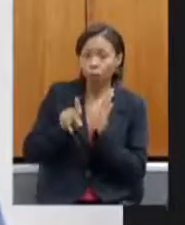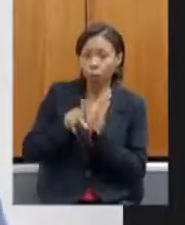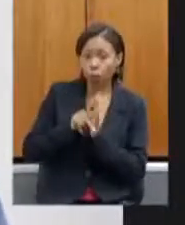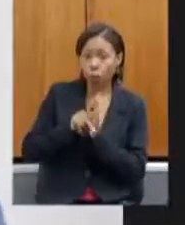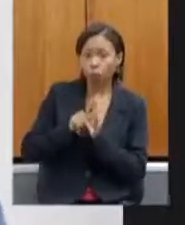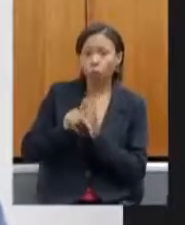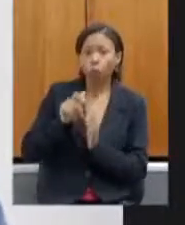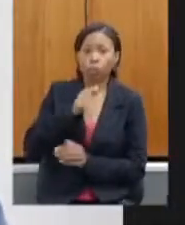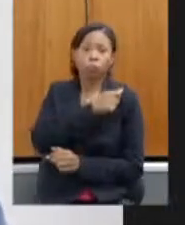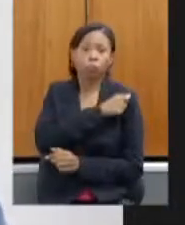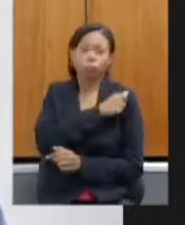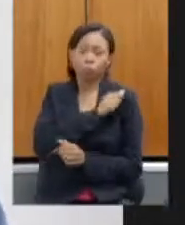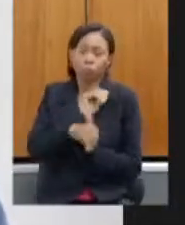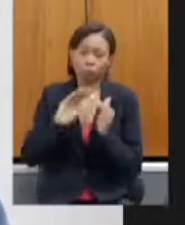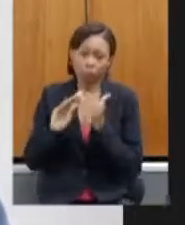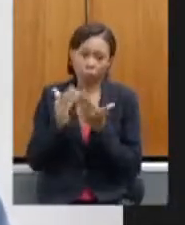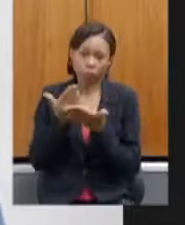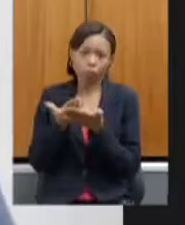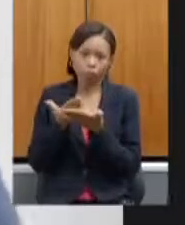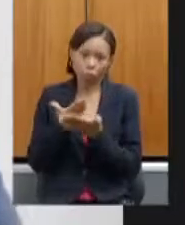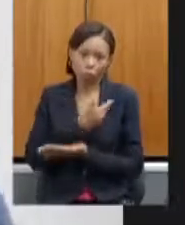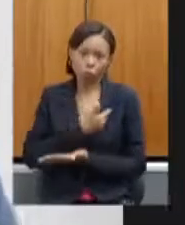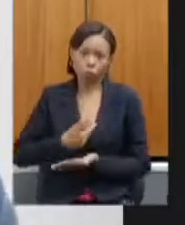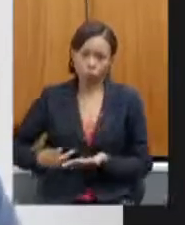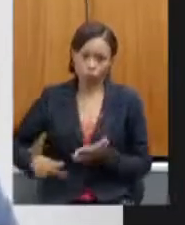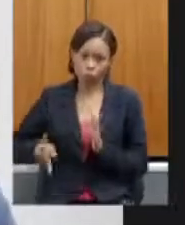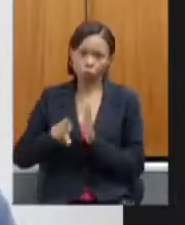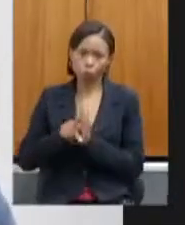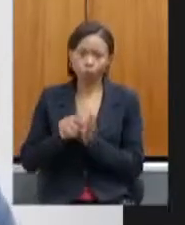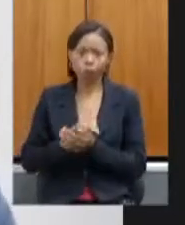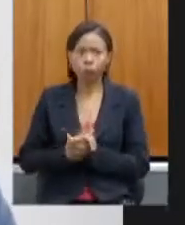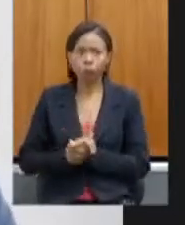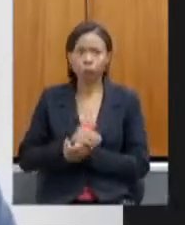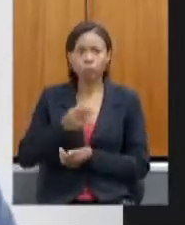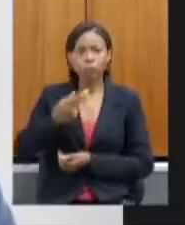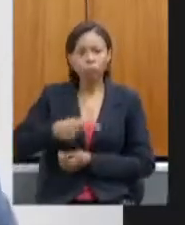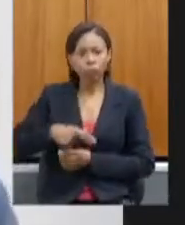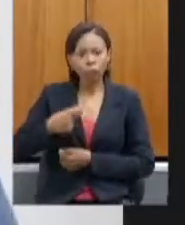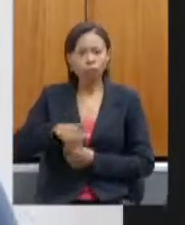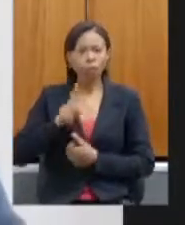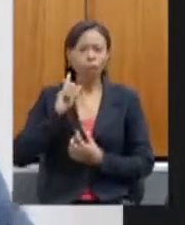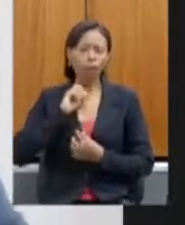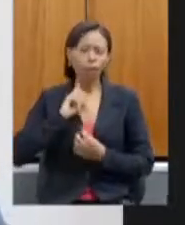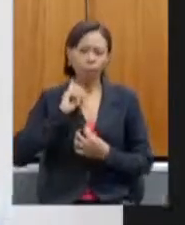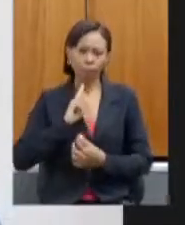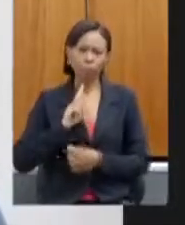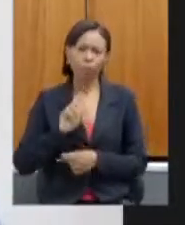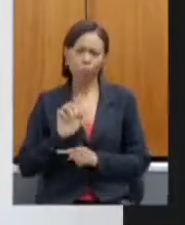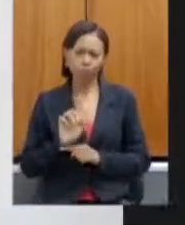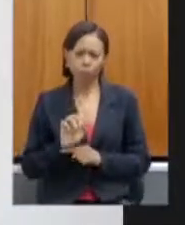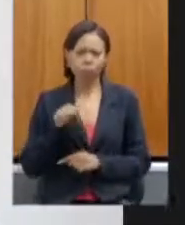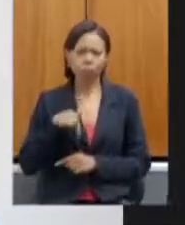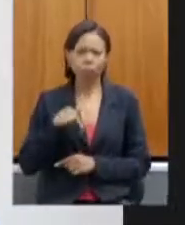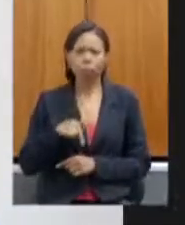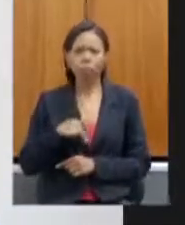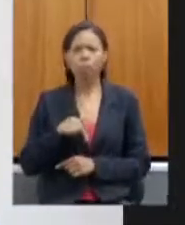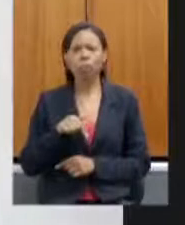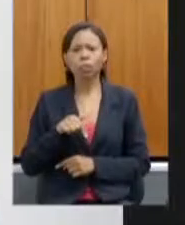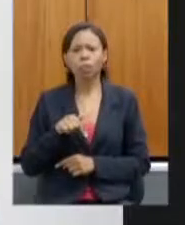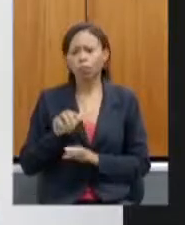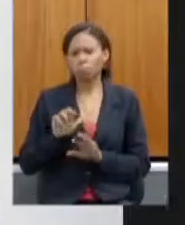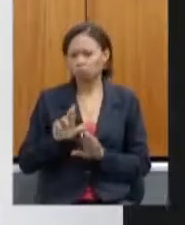escolas públicas. Aqui em Minas Gerais, então há essa exceção